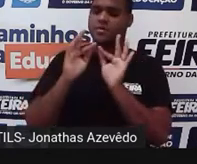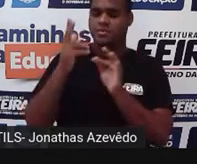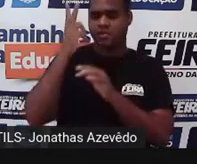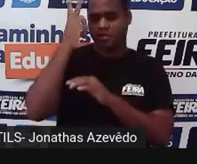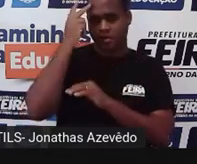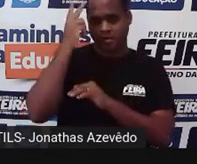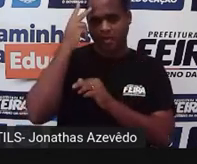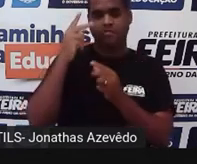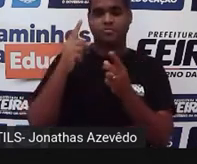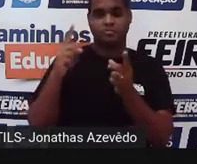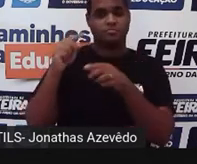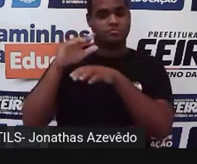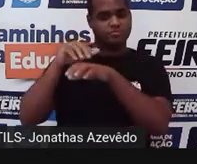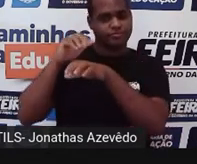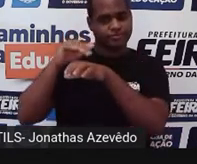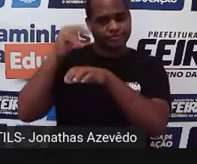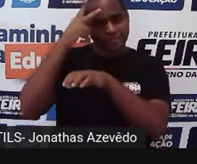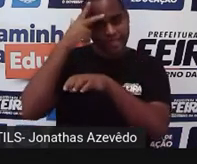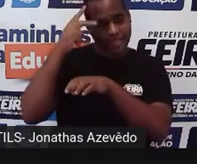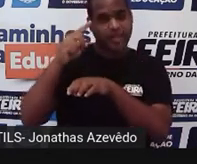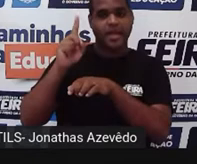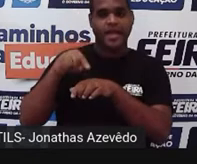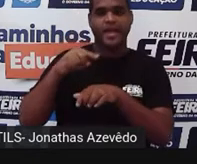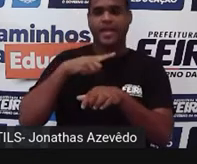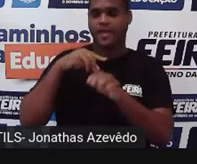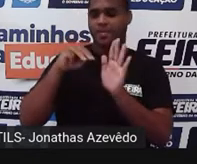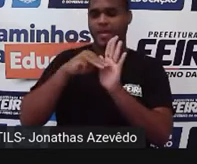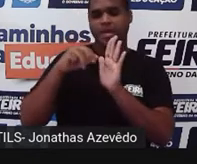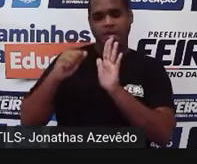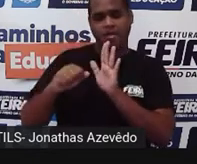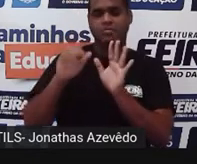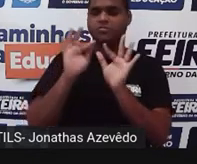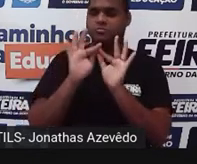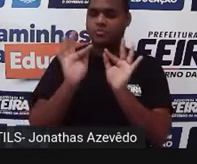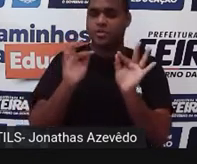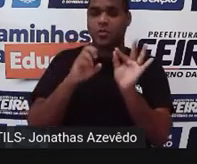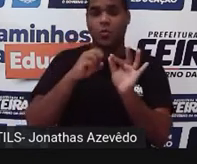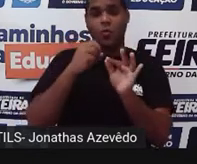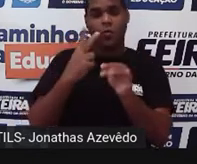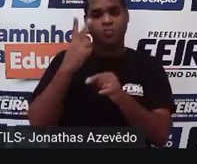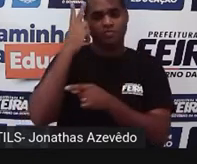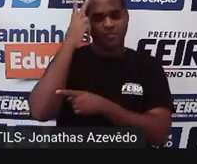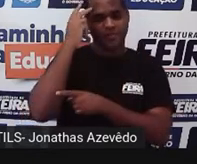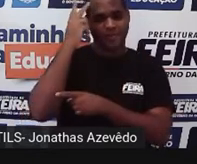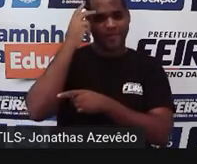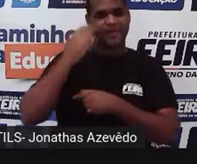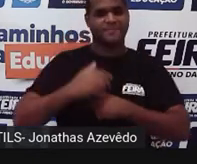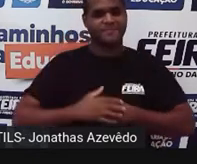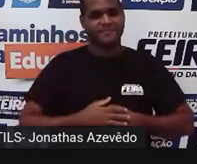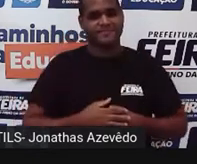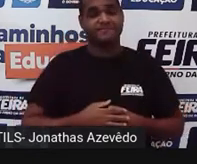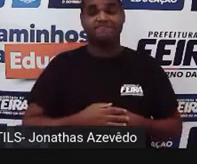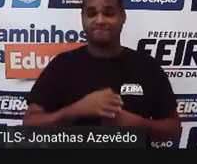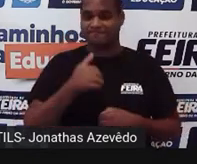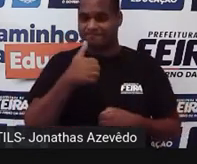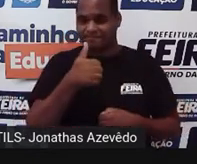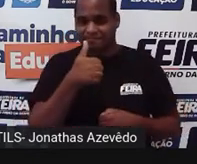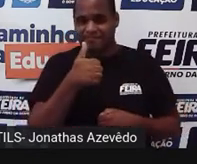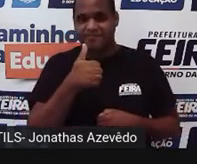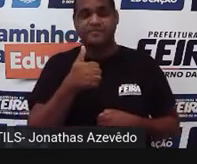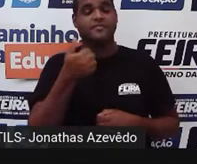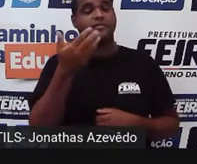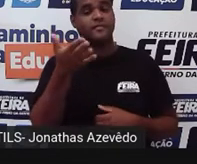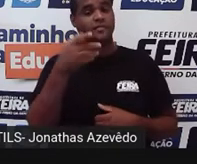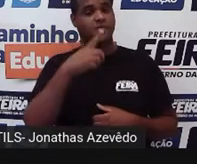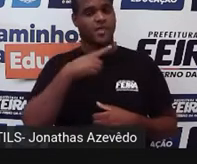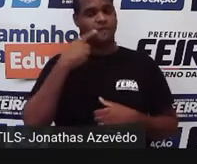Há quem chame de média aritmética simples. Há quem chame de média aritmética comum. Tá bom? Então essa